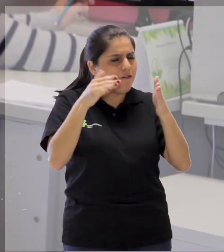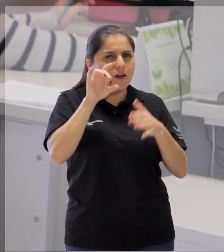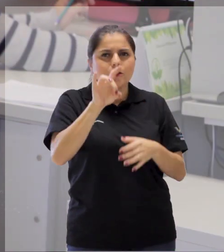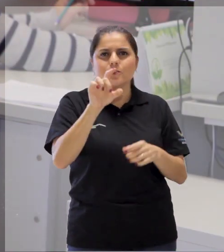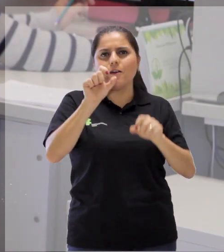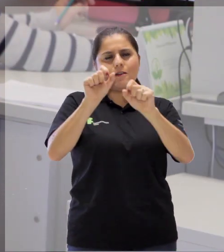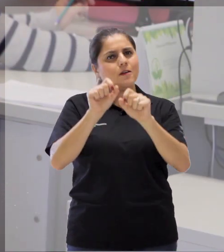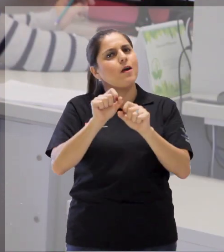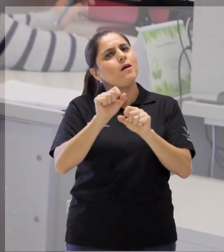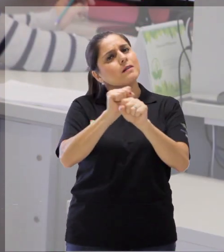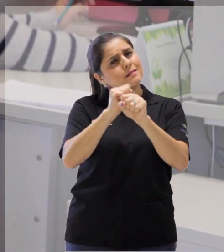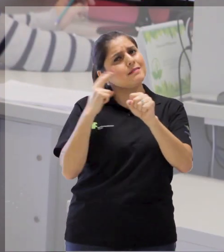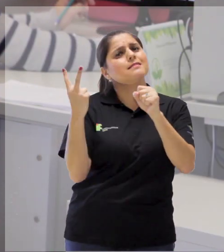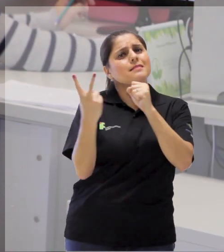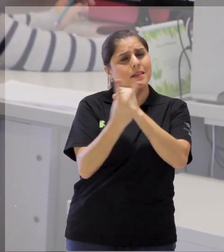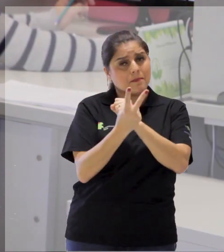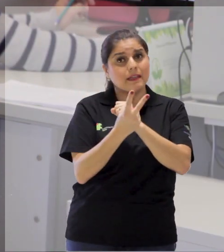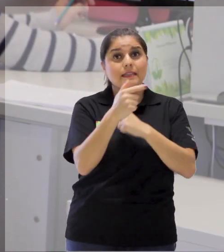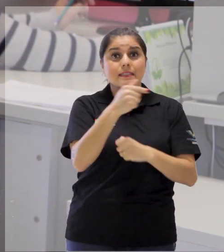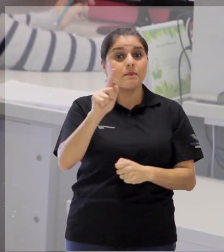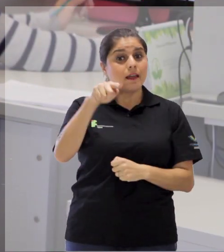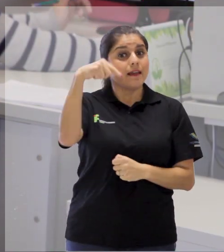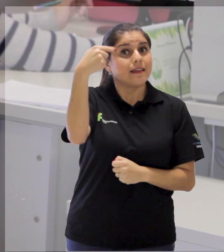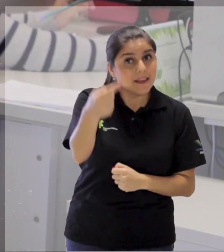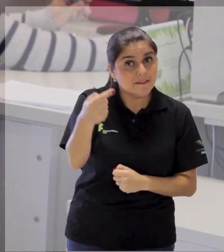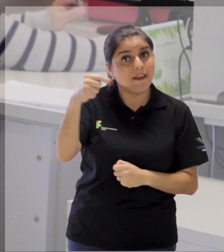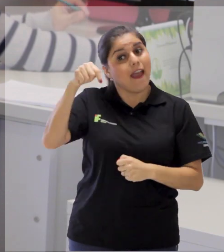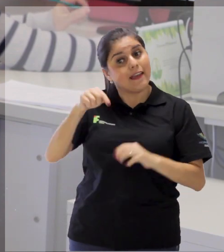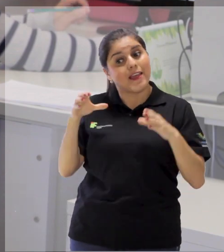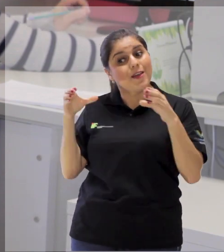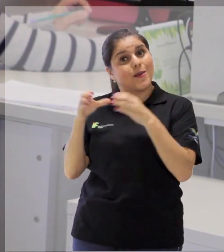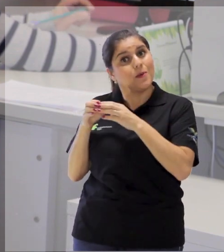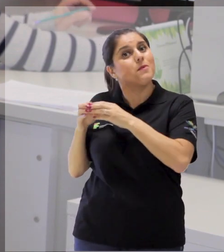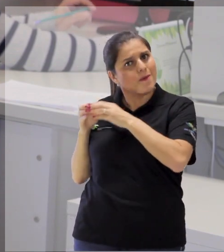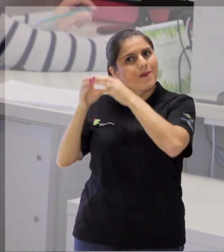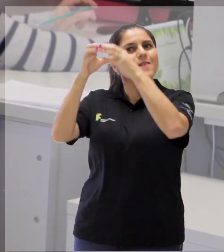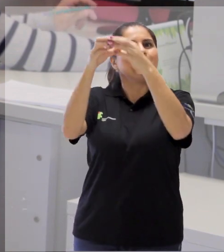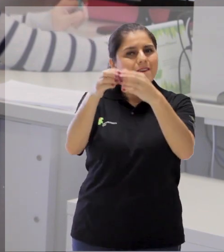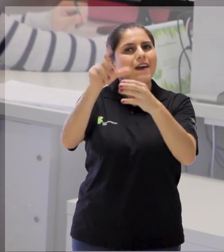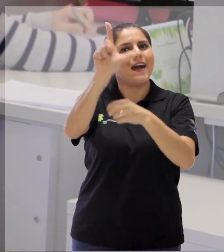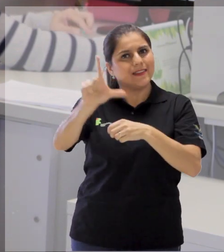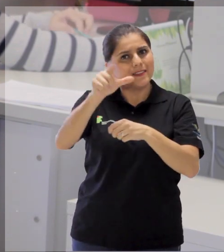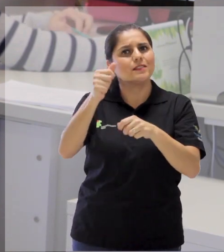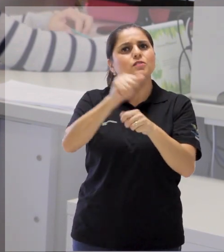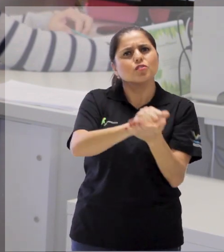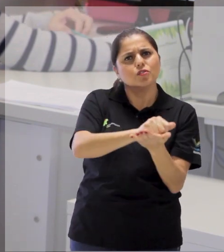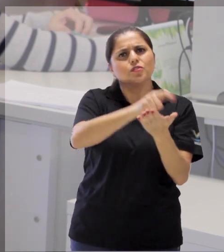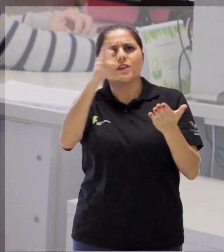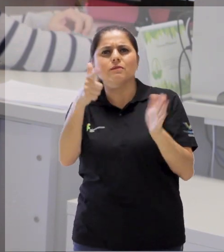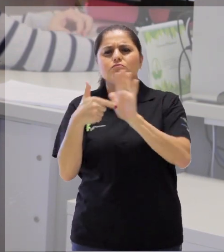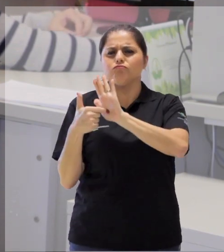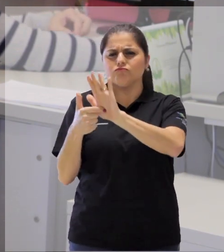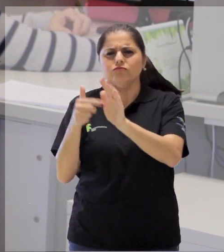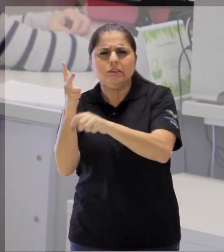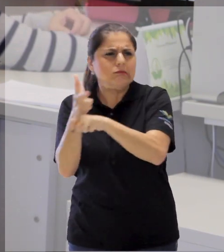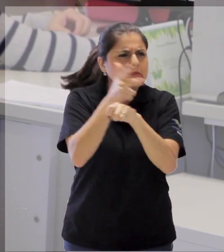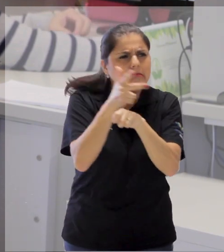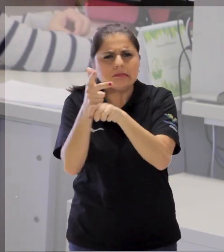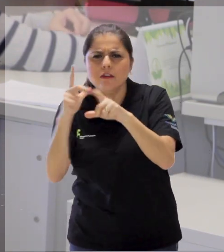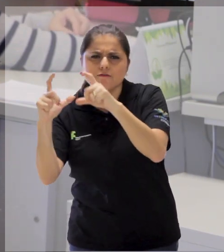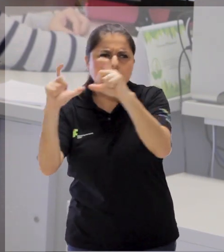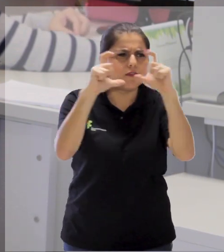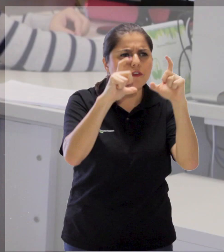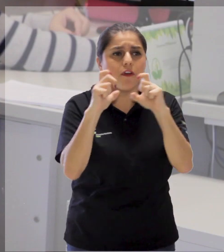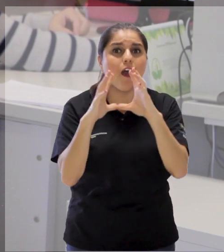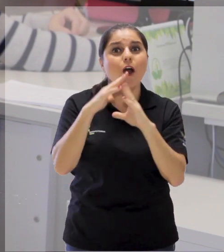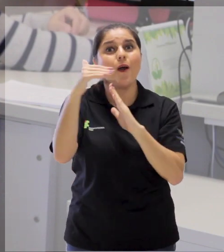foi mais um Se Liga, uma edição especial dedicada todinha ao CEPIM. Na próxima semana, a equipe do Conexão em FPR